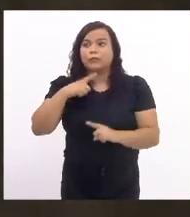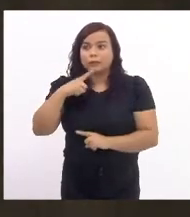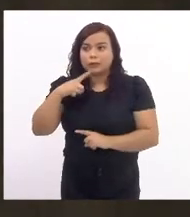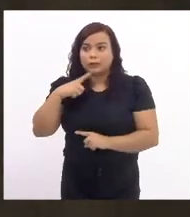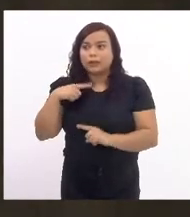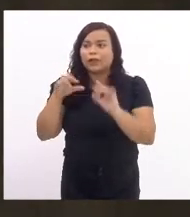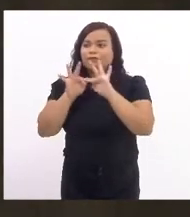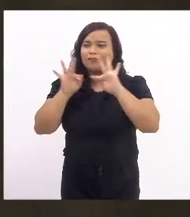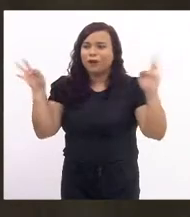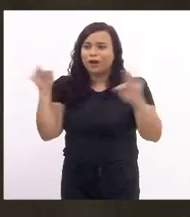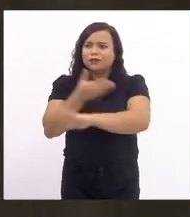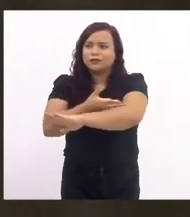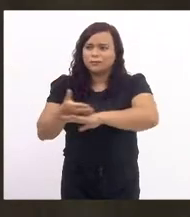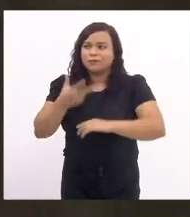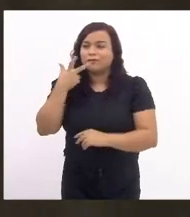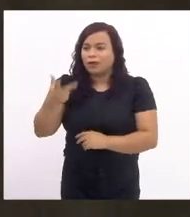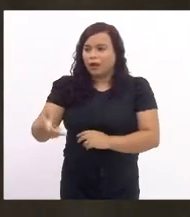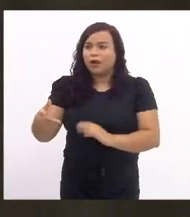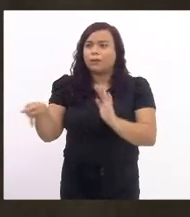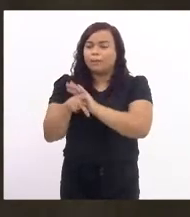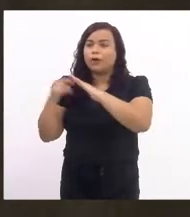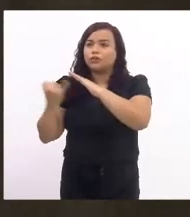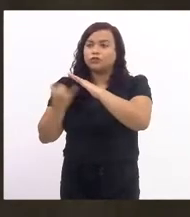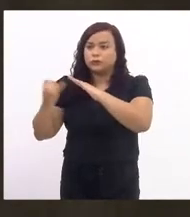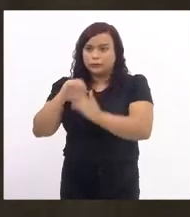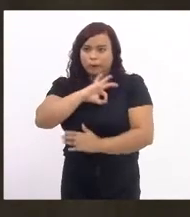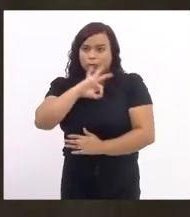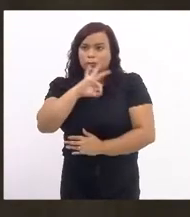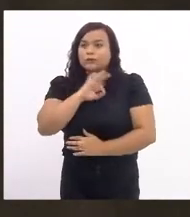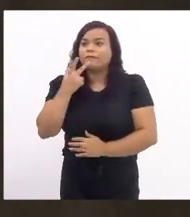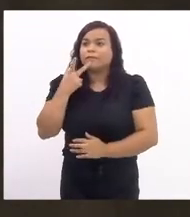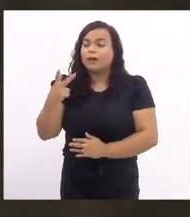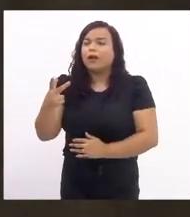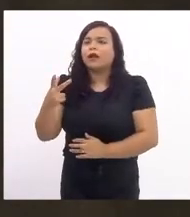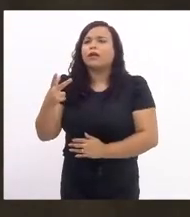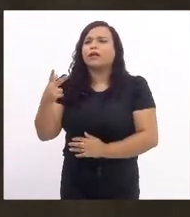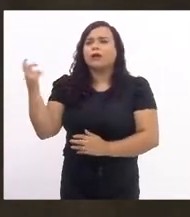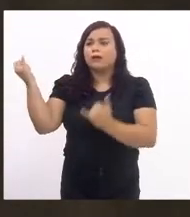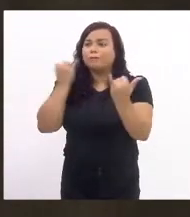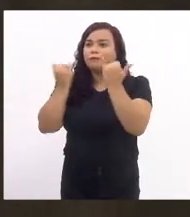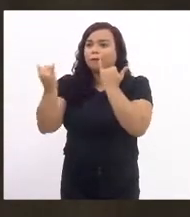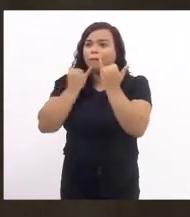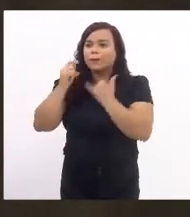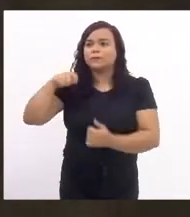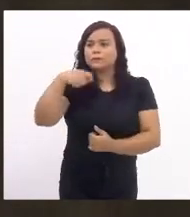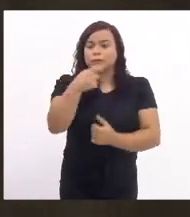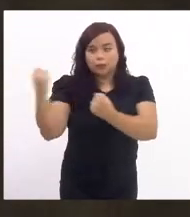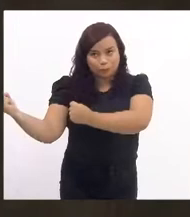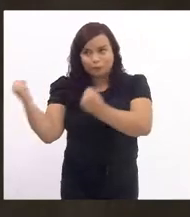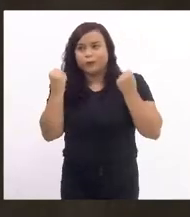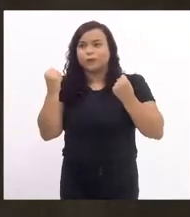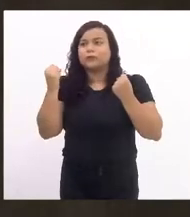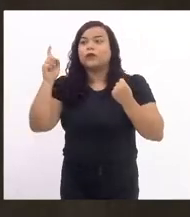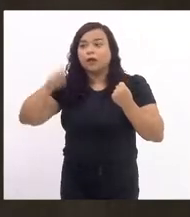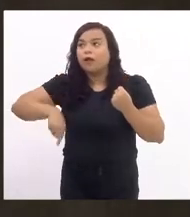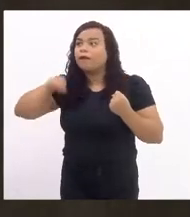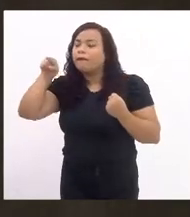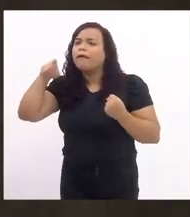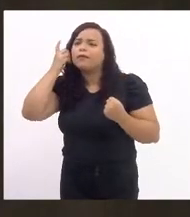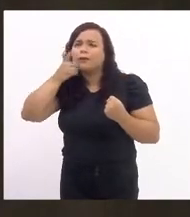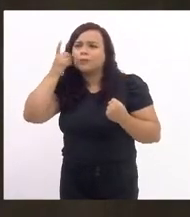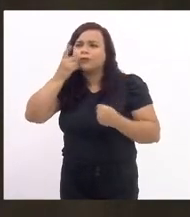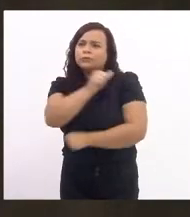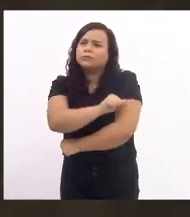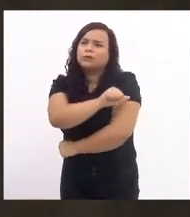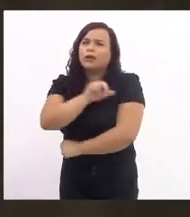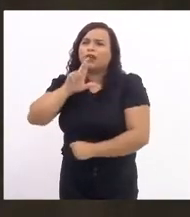na minha instituição, a Polícia Civil, que diz que informação é poder. Foi exatamente isso que disse a deputada Enfermeira Rejane.